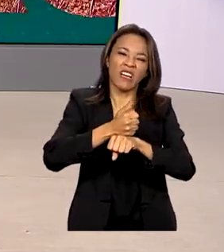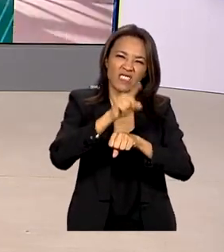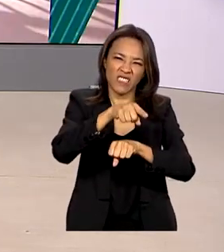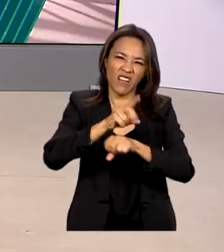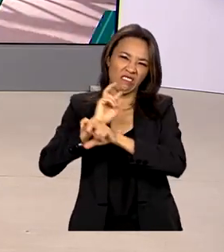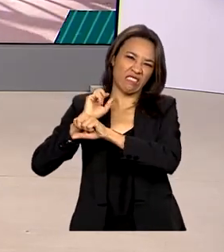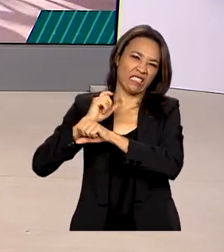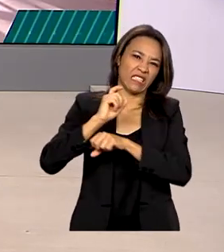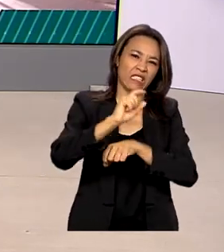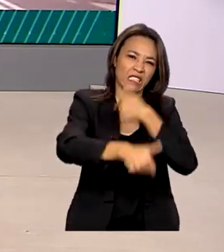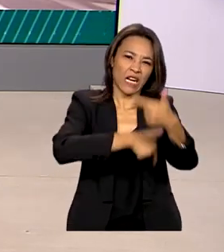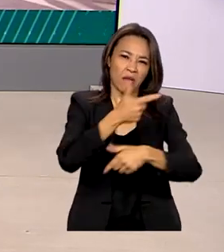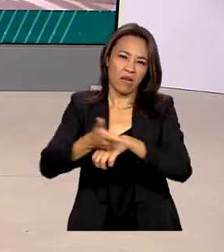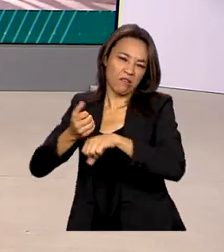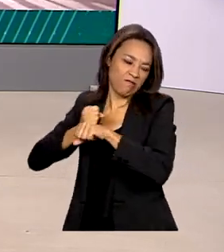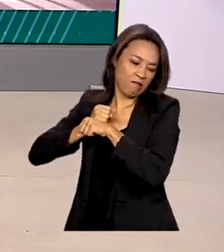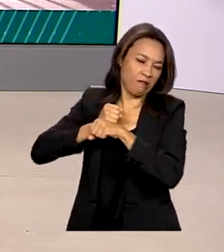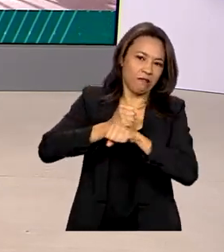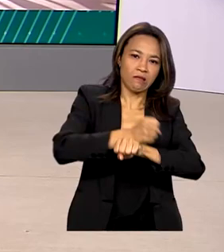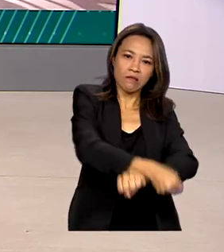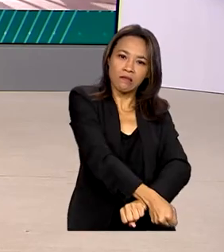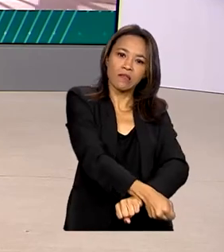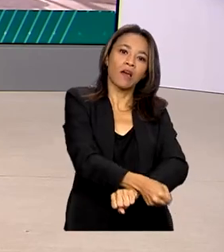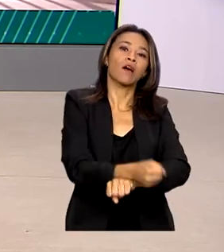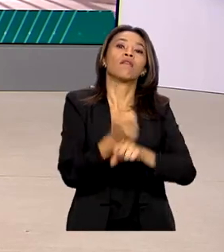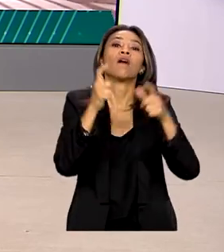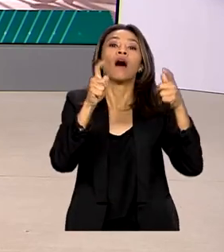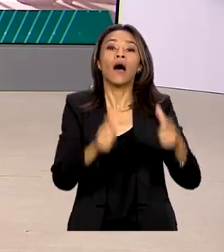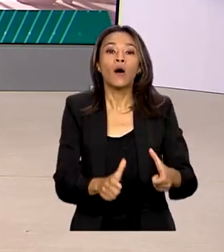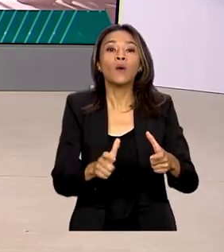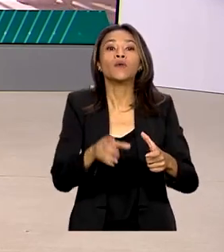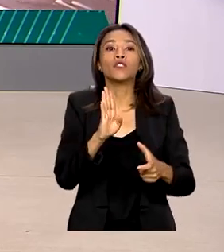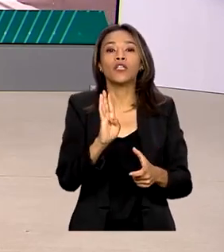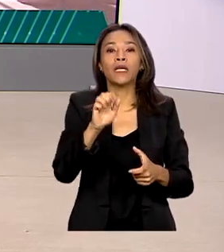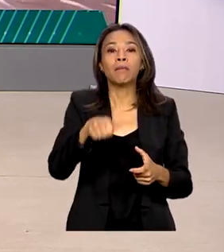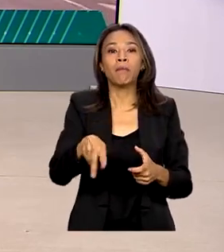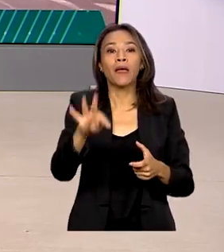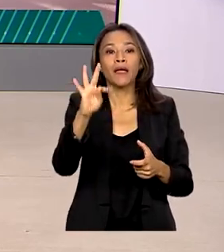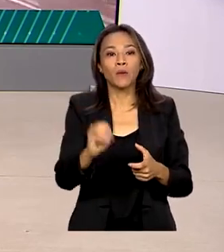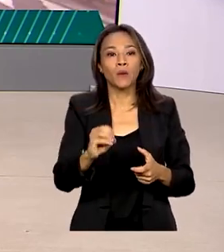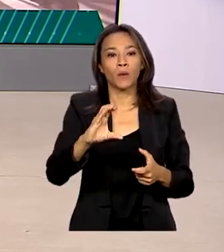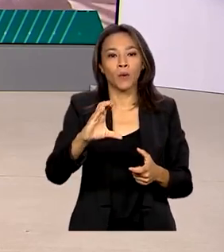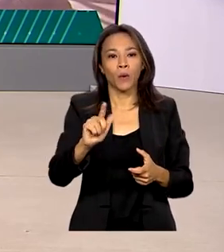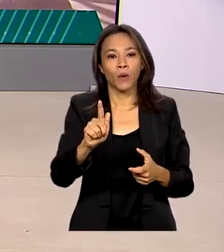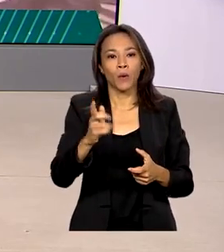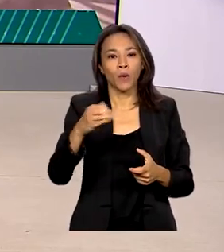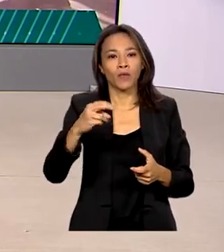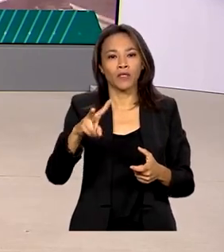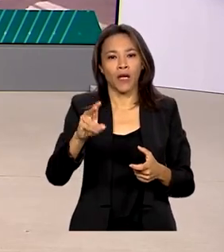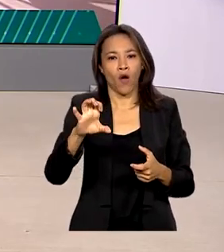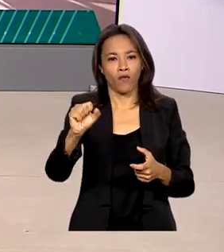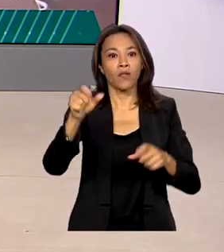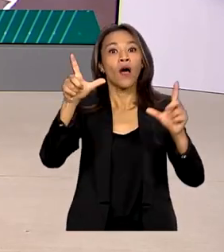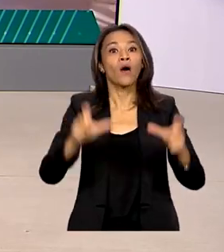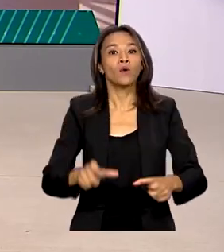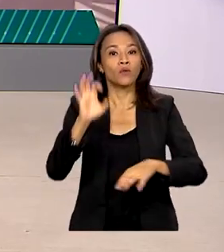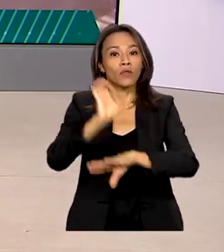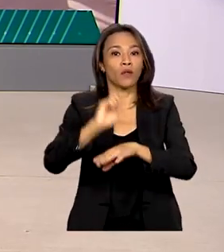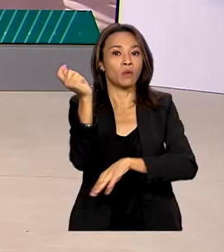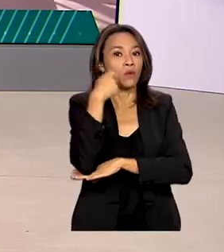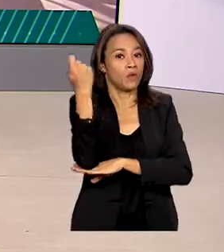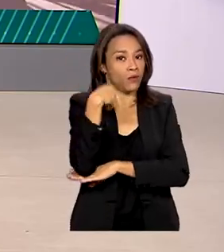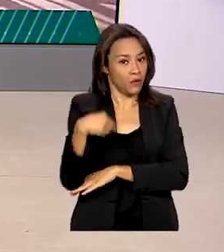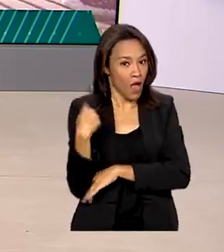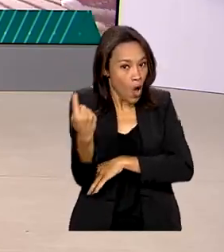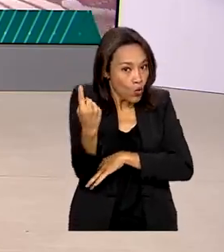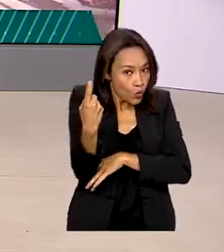trabalho análogo à escravidão em vinícolas de Bento Gonçalves, no Rio Grande do Sul. Segundo ele, esse não é um caso